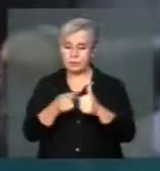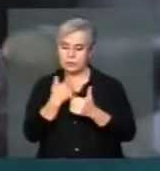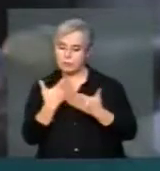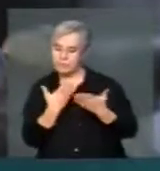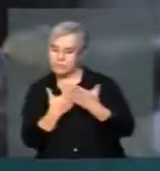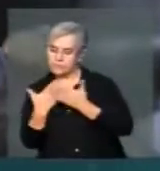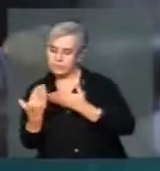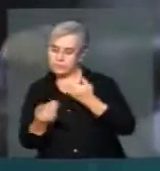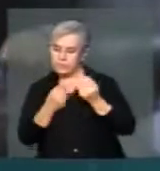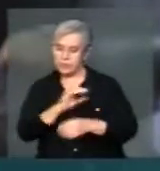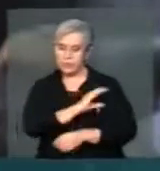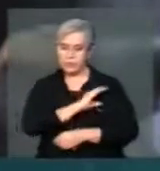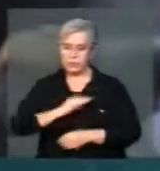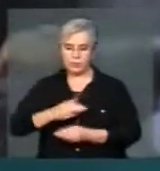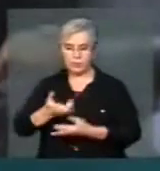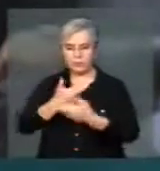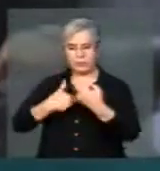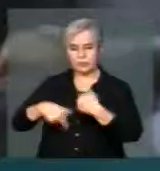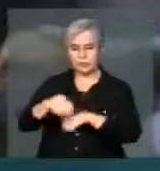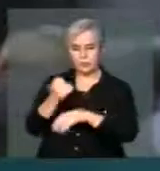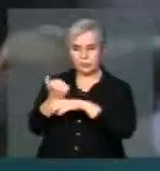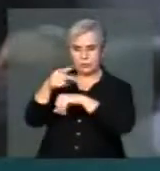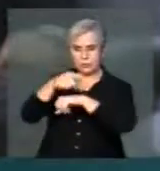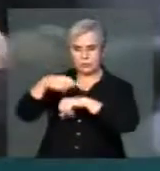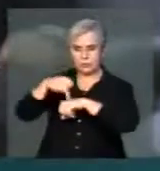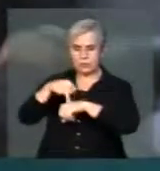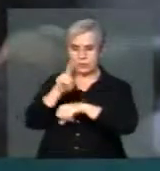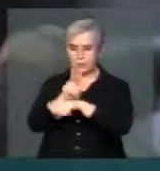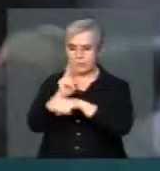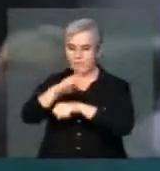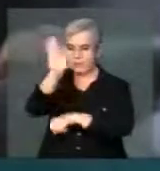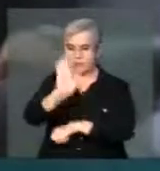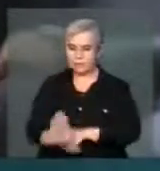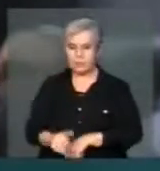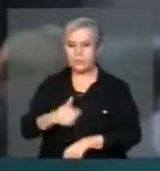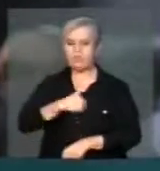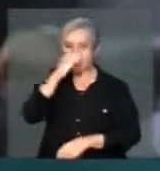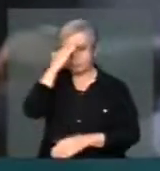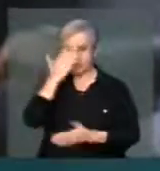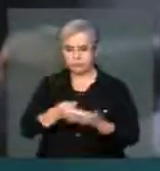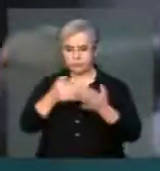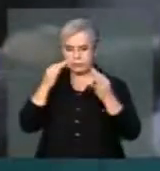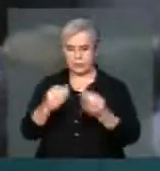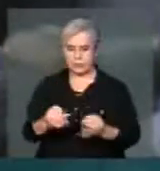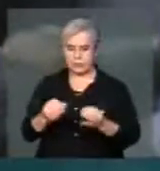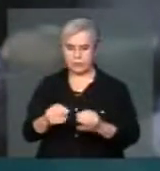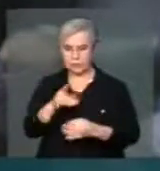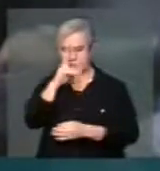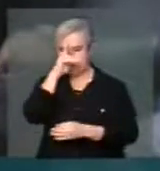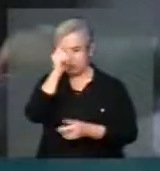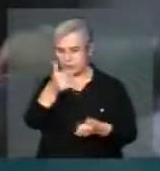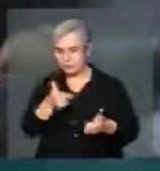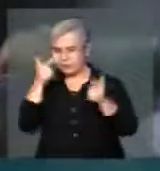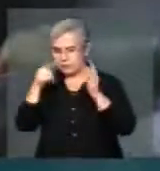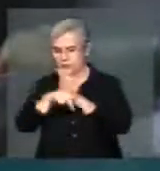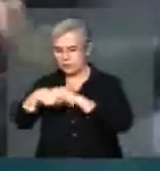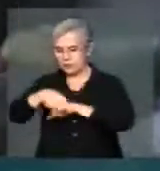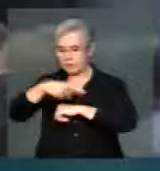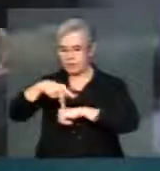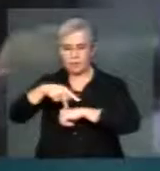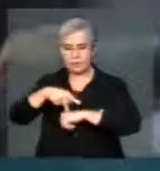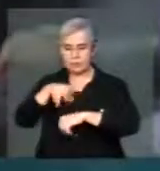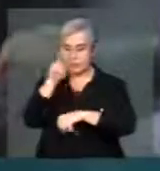da Comissão de Relações Exteriores de Defesa Nacional, porque tenho absoluta convicção que as forças armadas desse país,